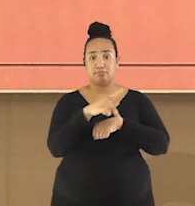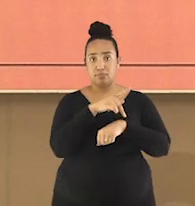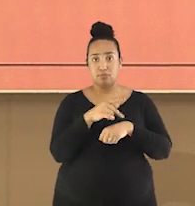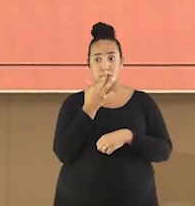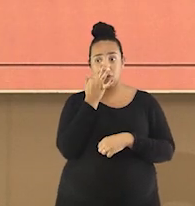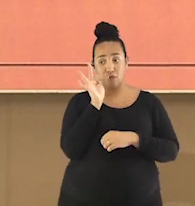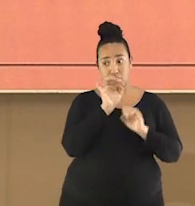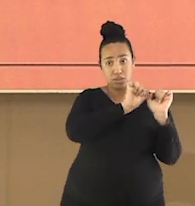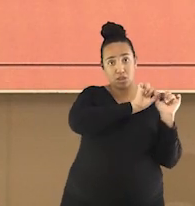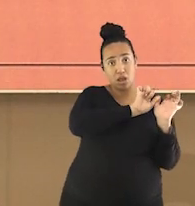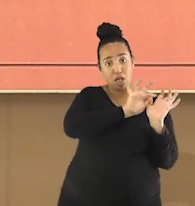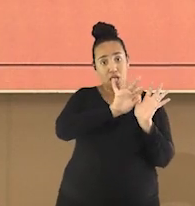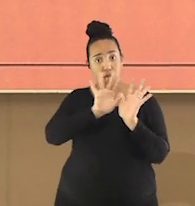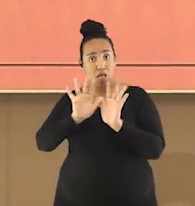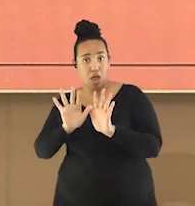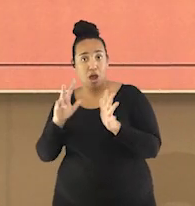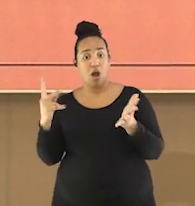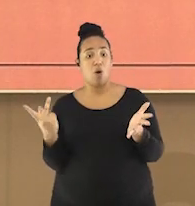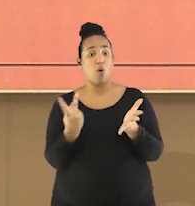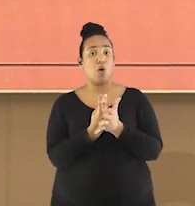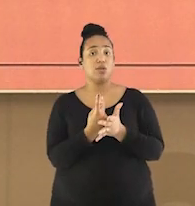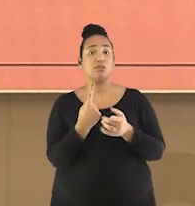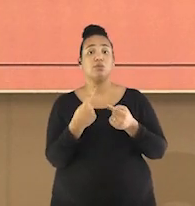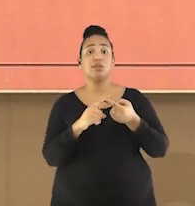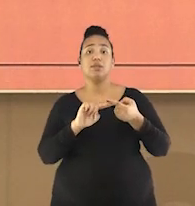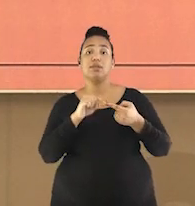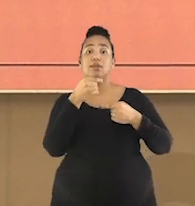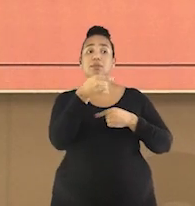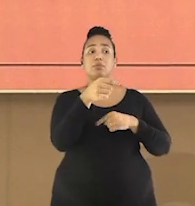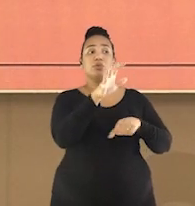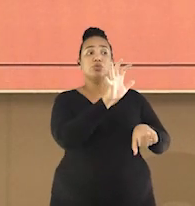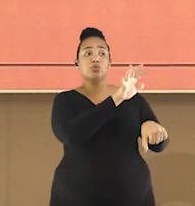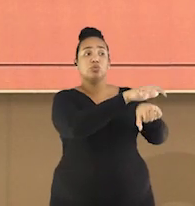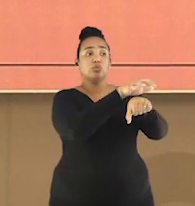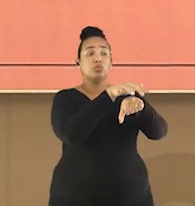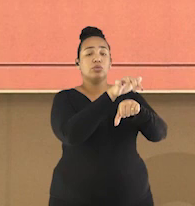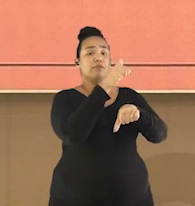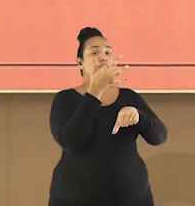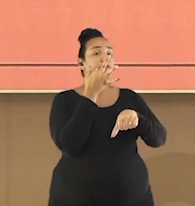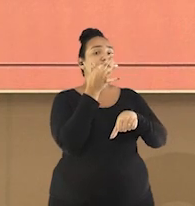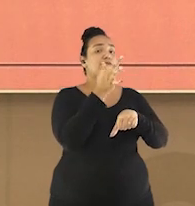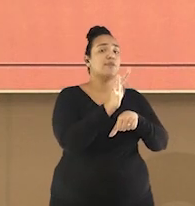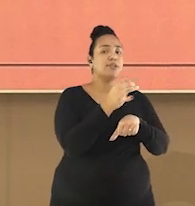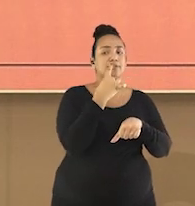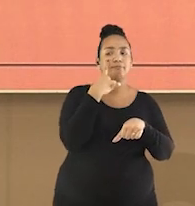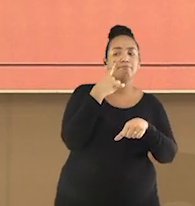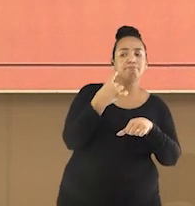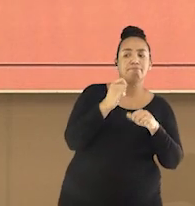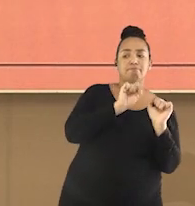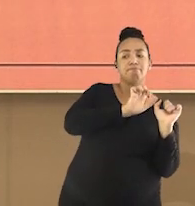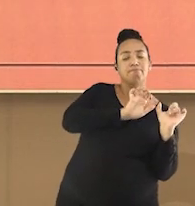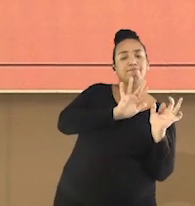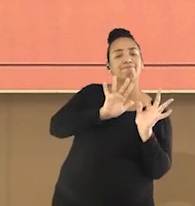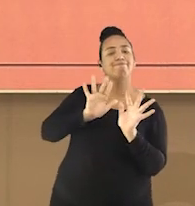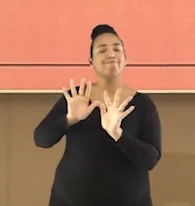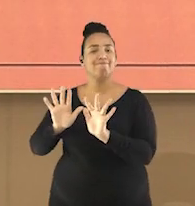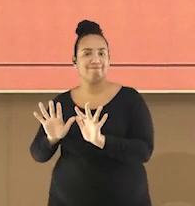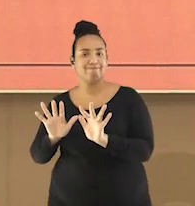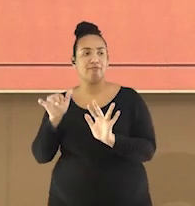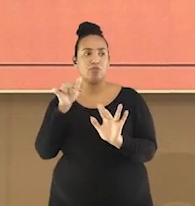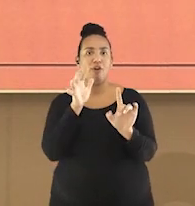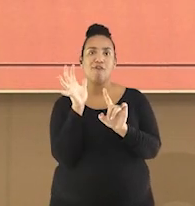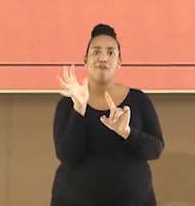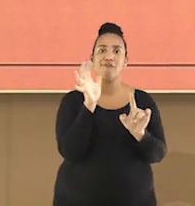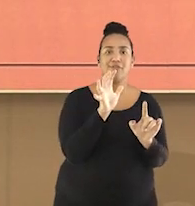aconteceu após a pressão da classe colonialista francesa, interessada em estender o domínio sobre Madagascar. Além